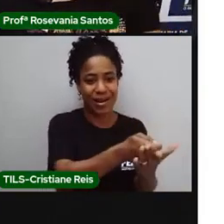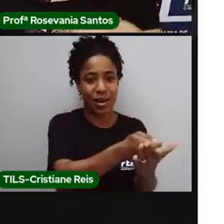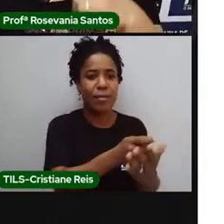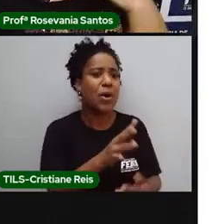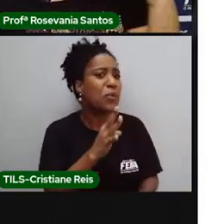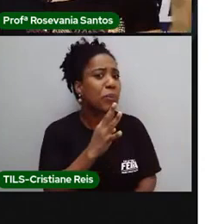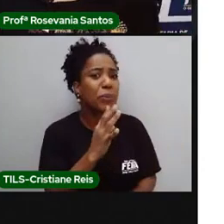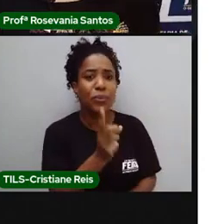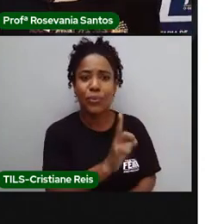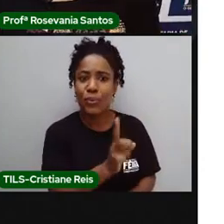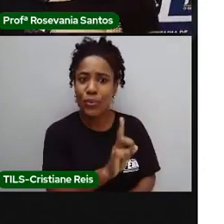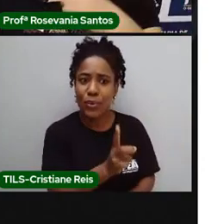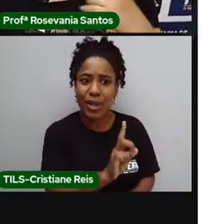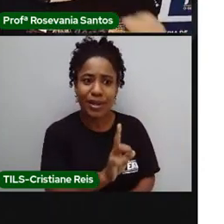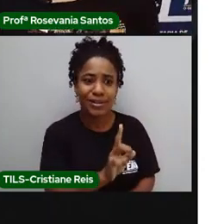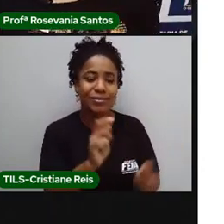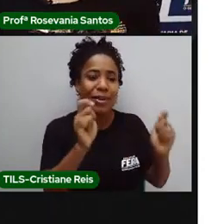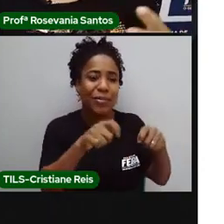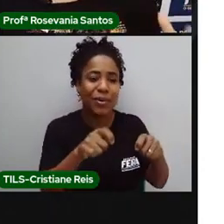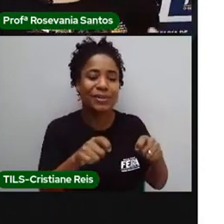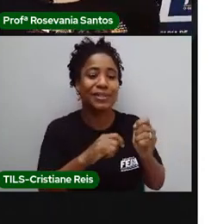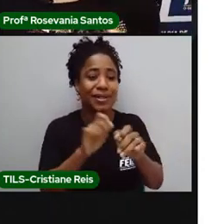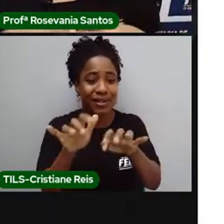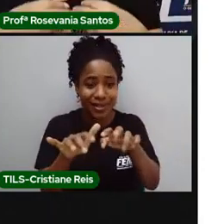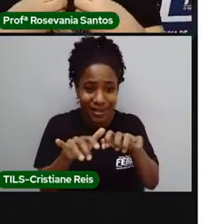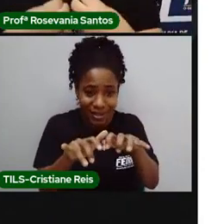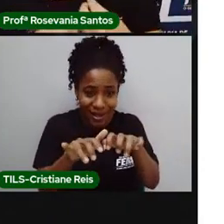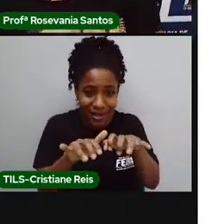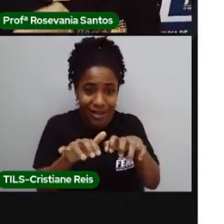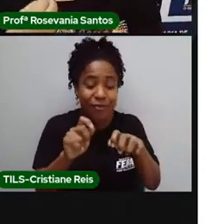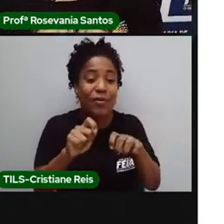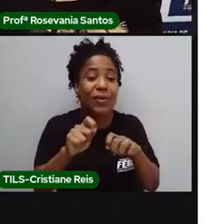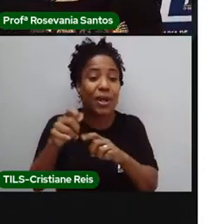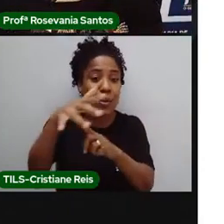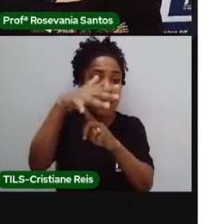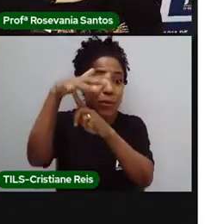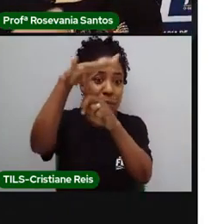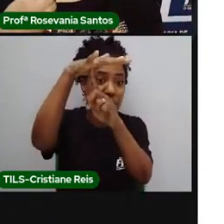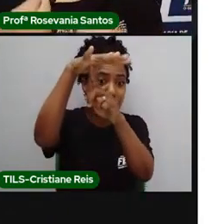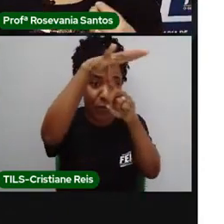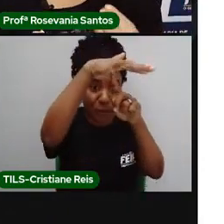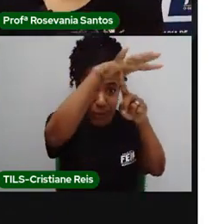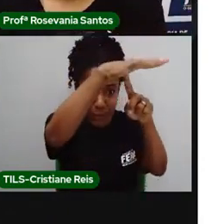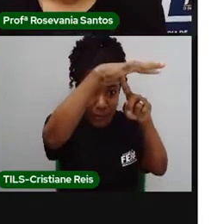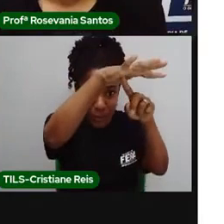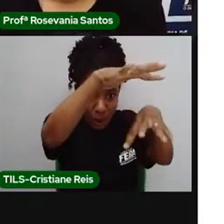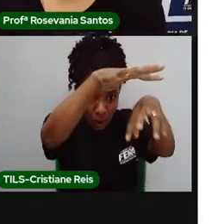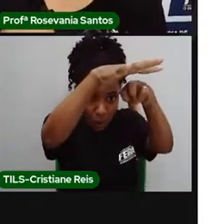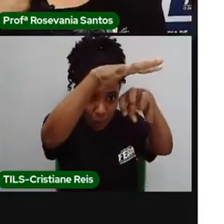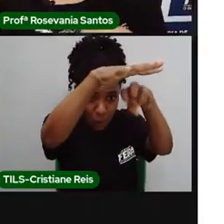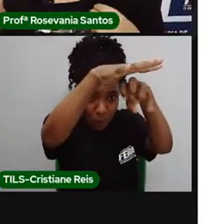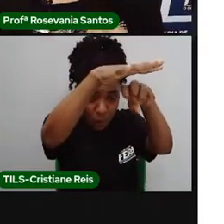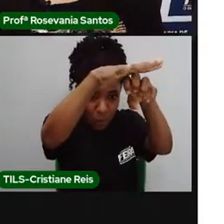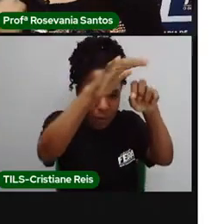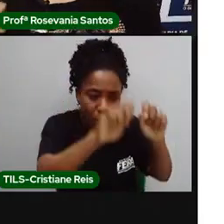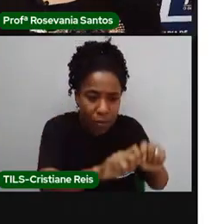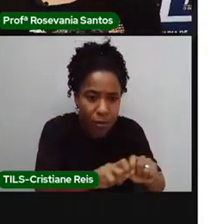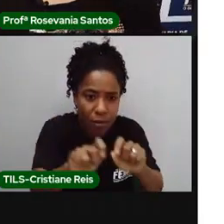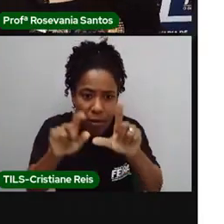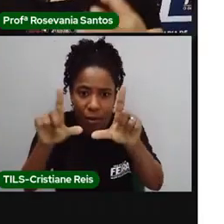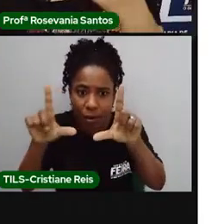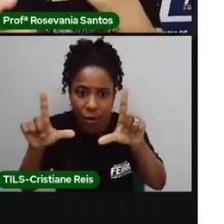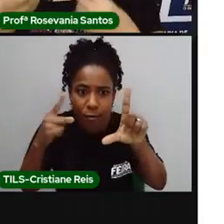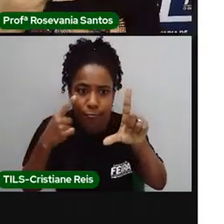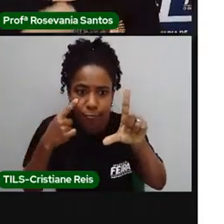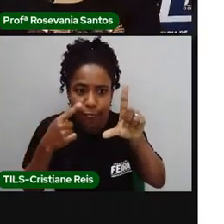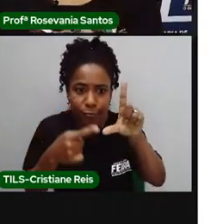drones, utiliza satélites, utiliza uma série de coisas. Então, essa forma de produzir que mudou e mudou também